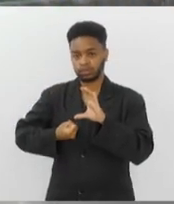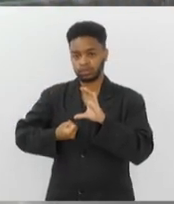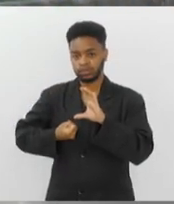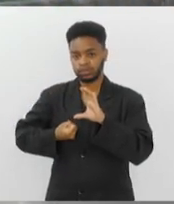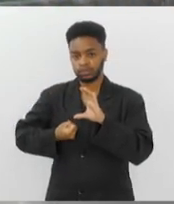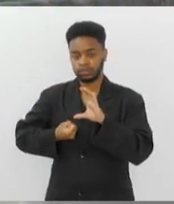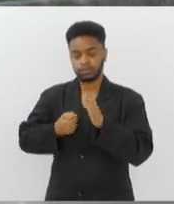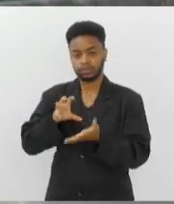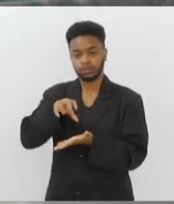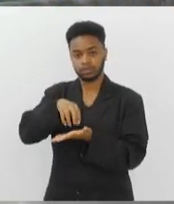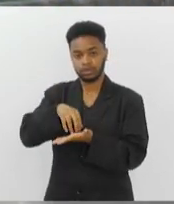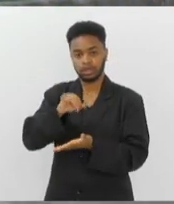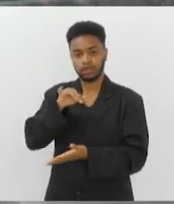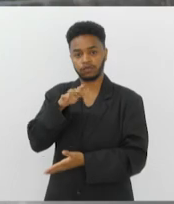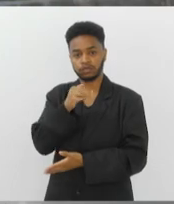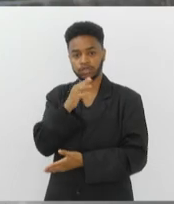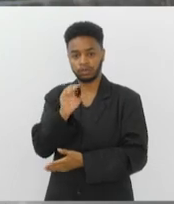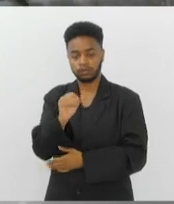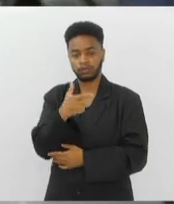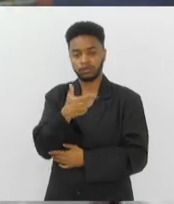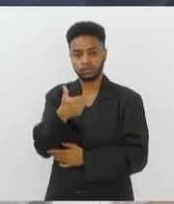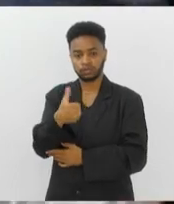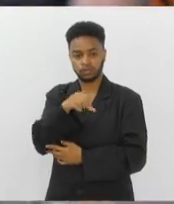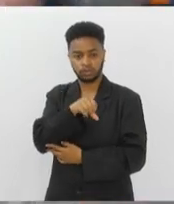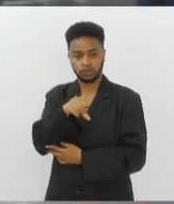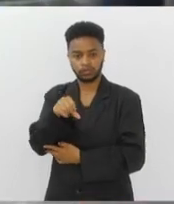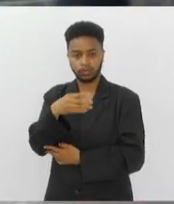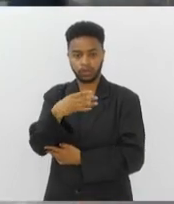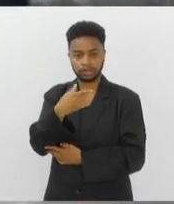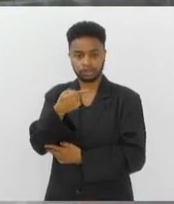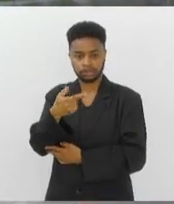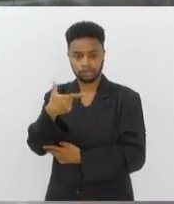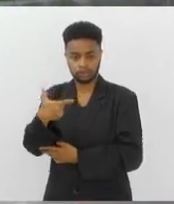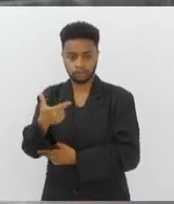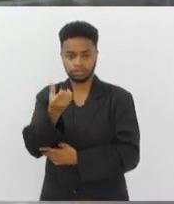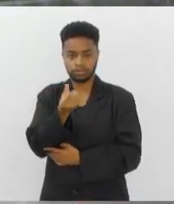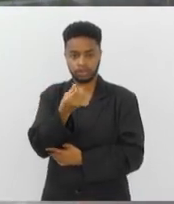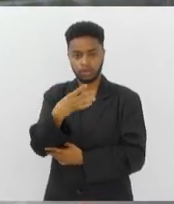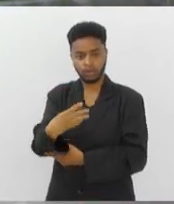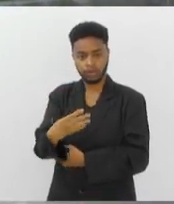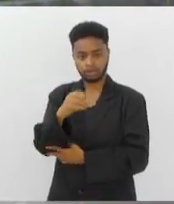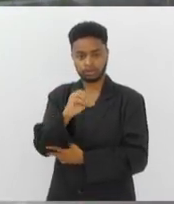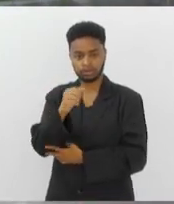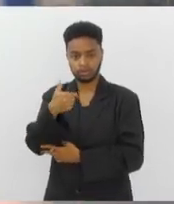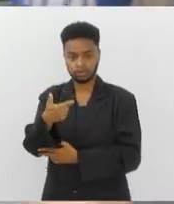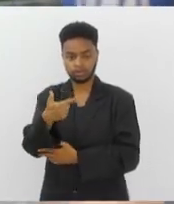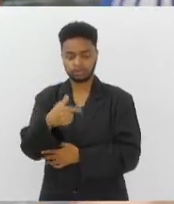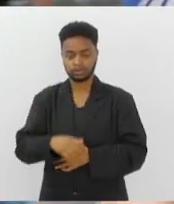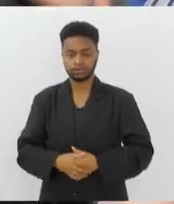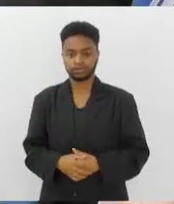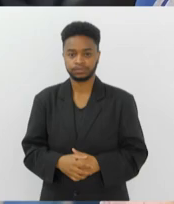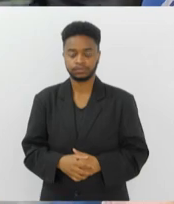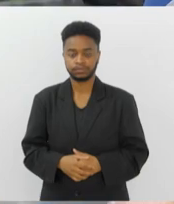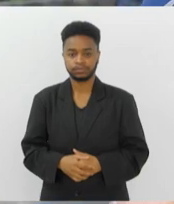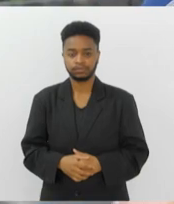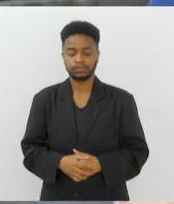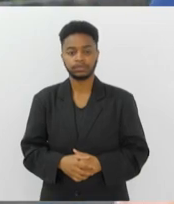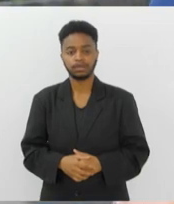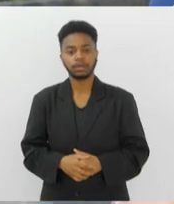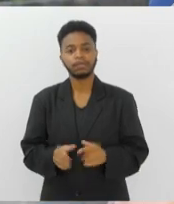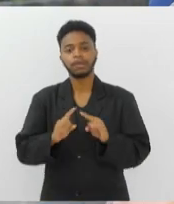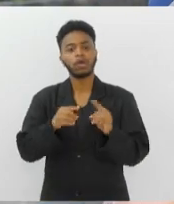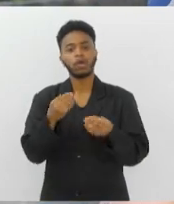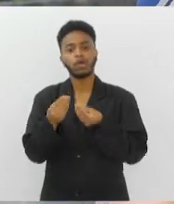do Centro de Infusão, 21 99 472 6402. Agora, para poder conseguir ter